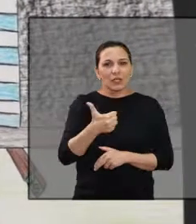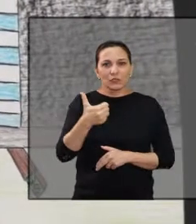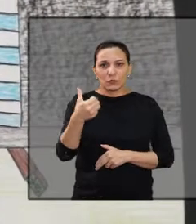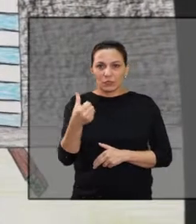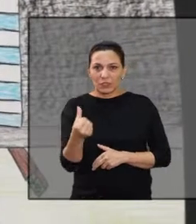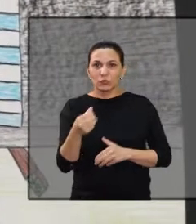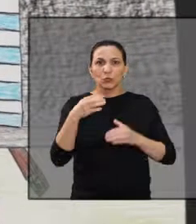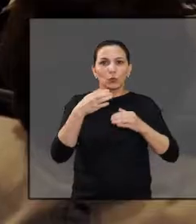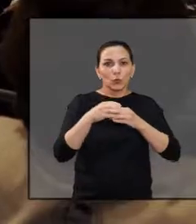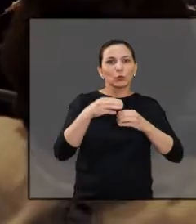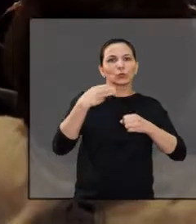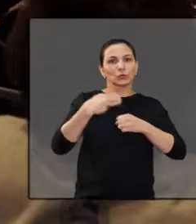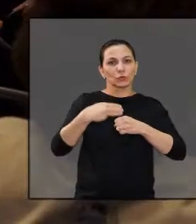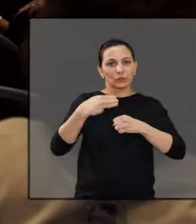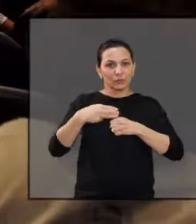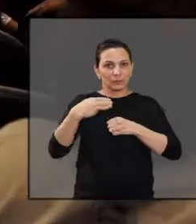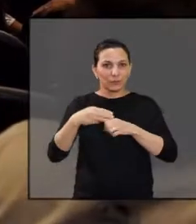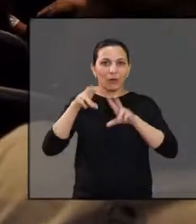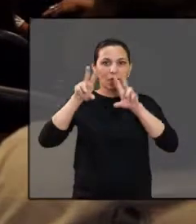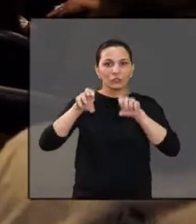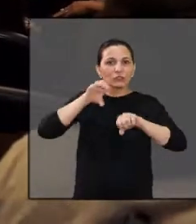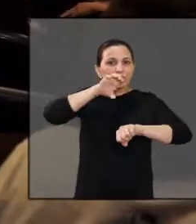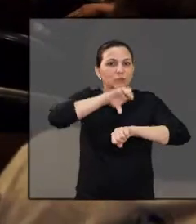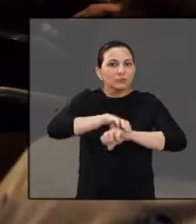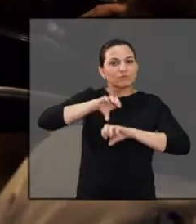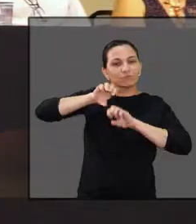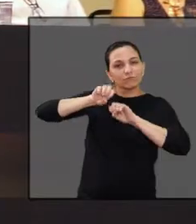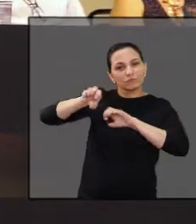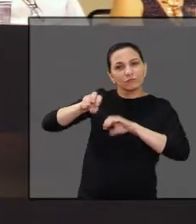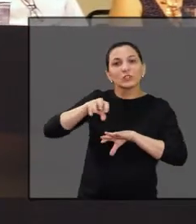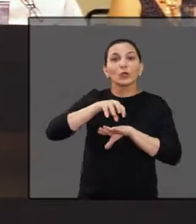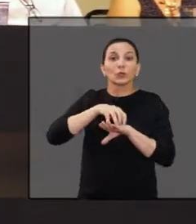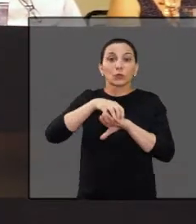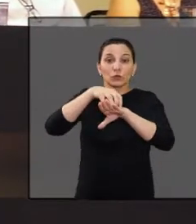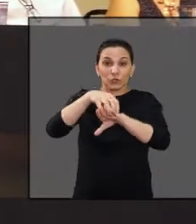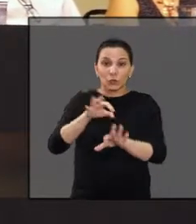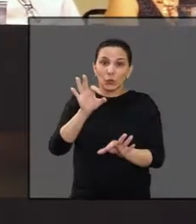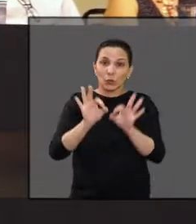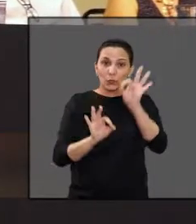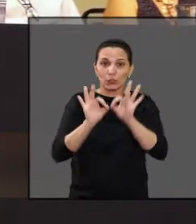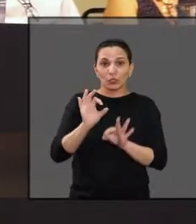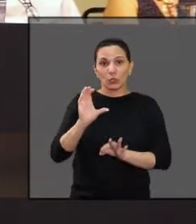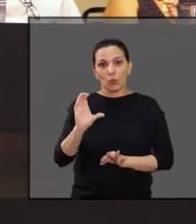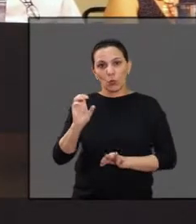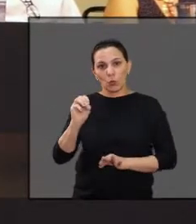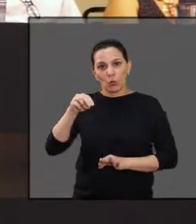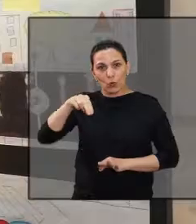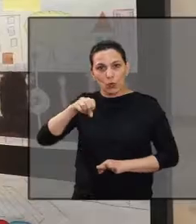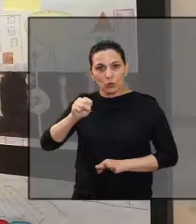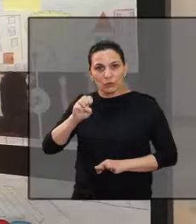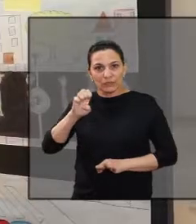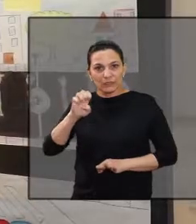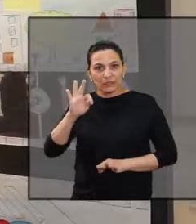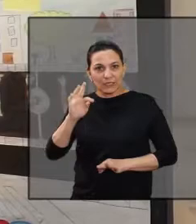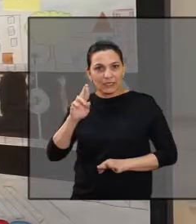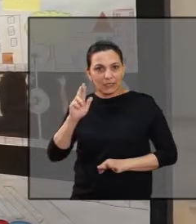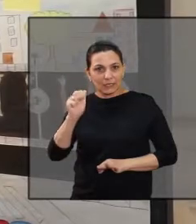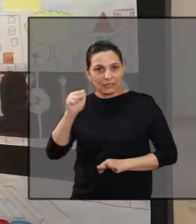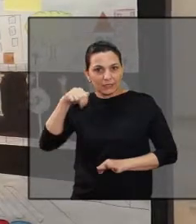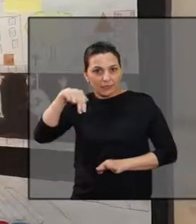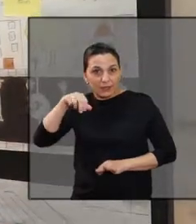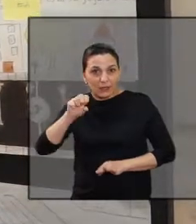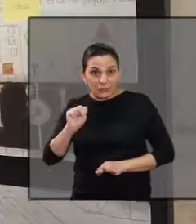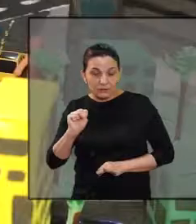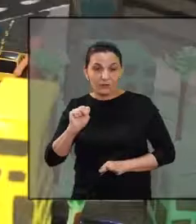trânsito mais seguro, foi realizada em Araraquara a 16ª edição do Concurso Municipal sobre Segurança